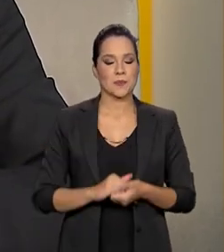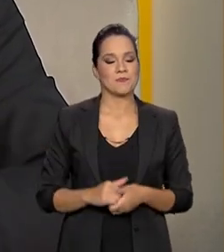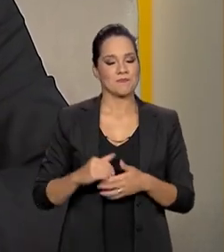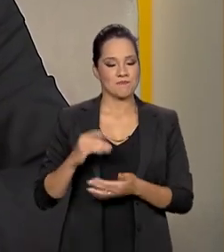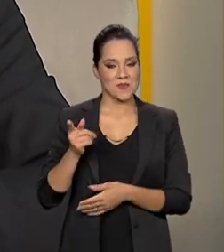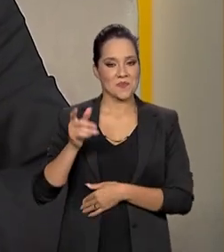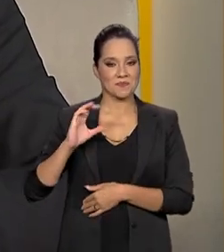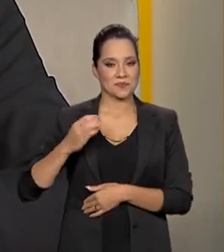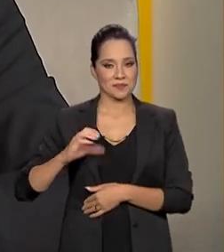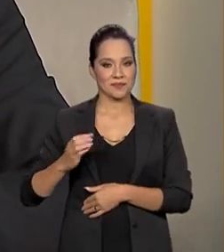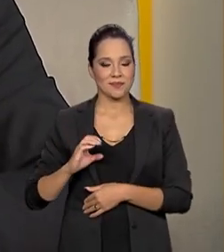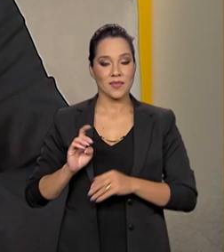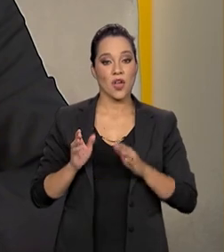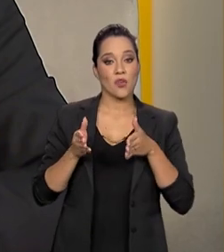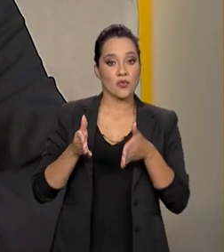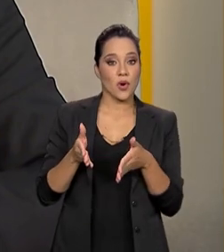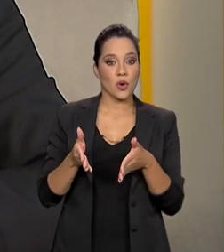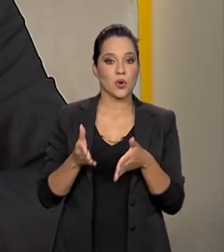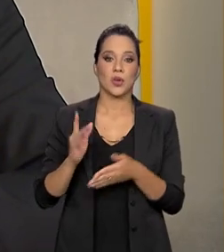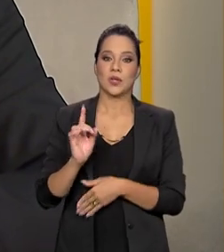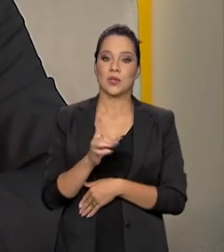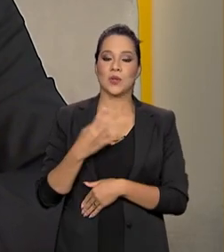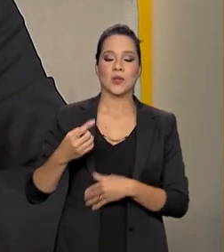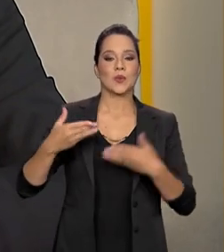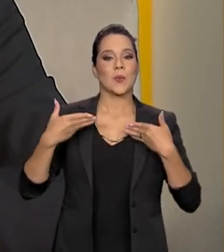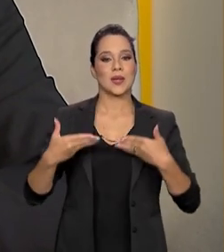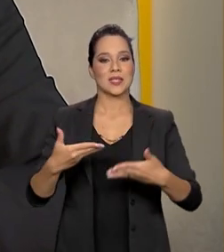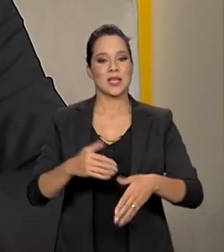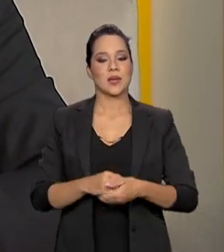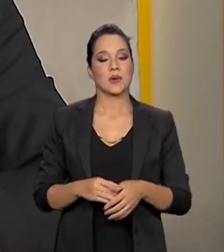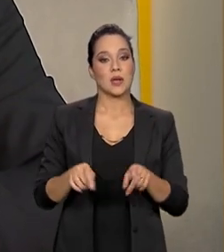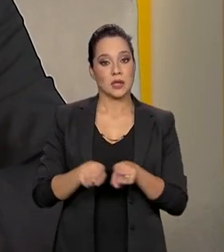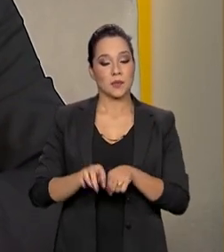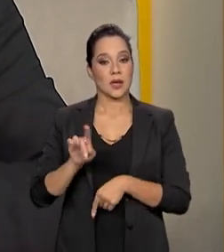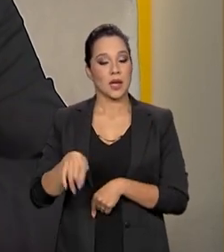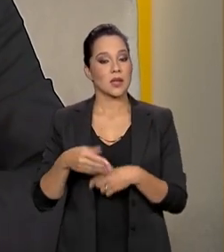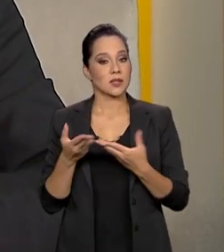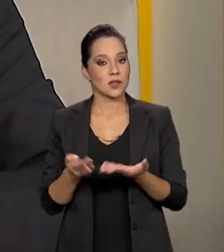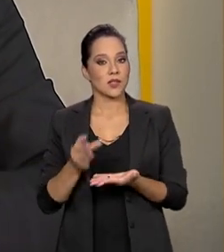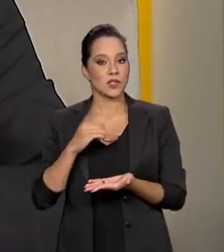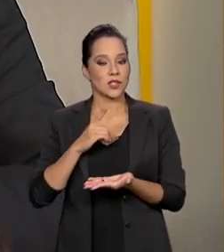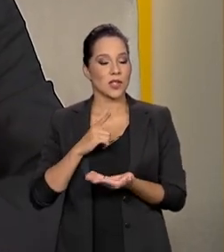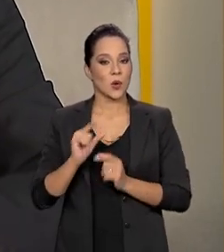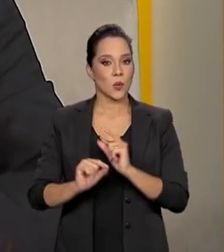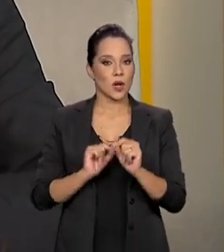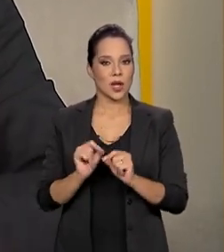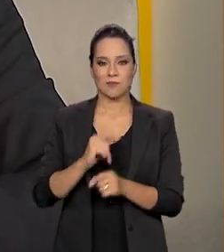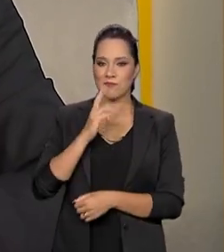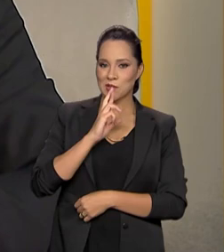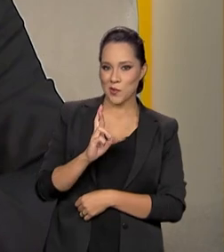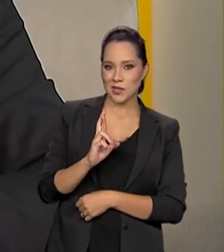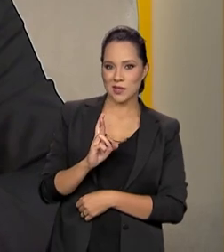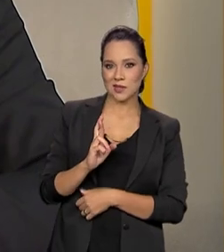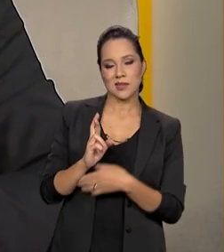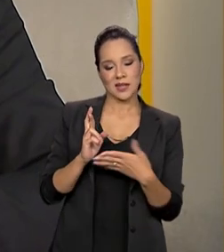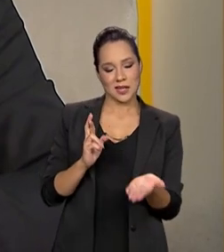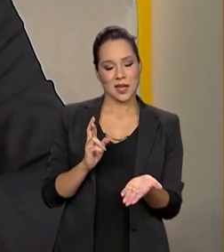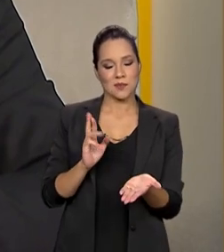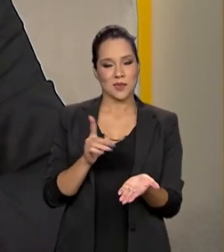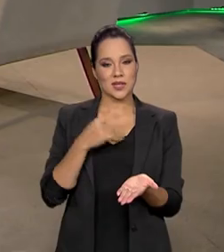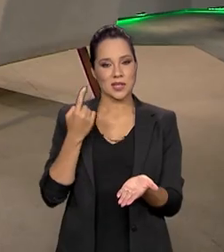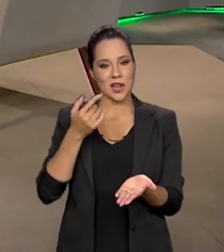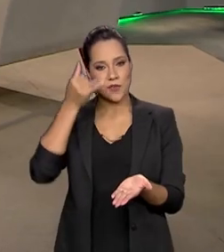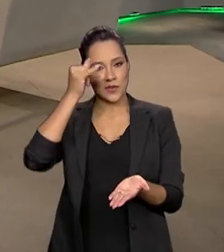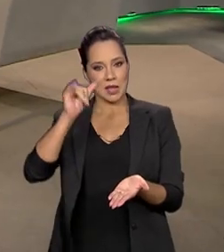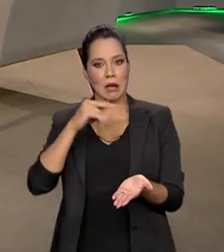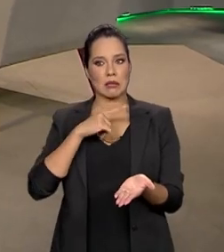ciência, é o foco do nosso Ministério e é através dela que a gente traz à tona soluções para que a gente não